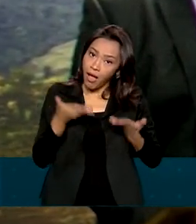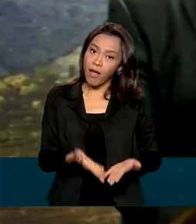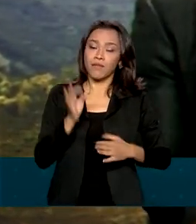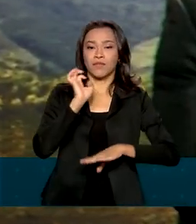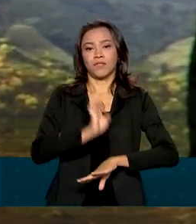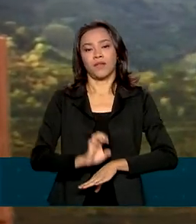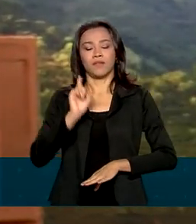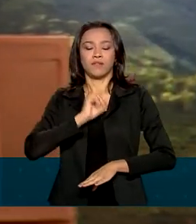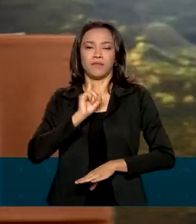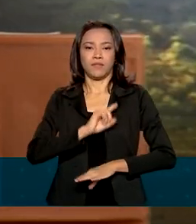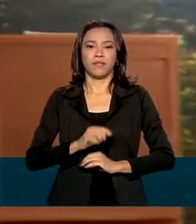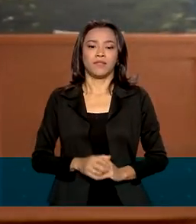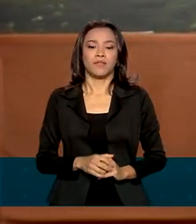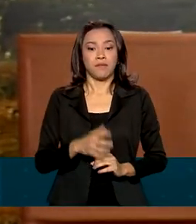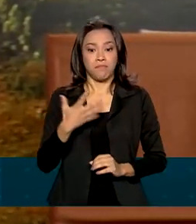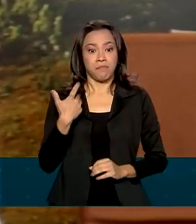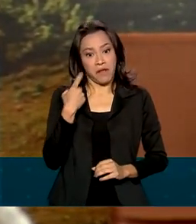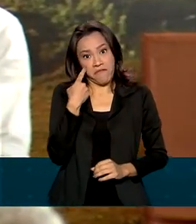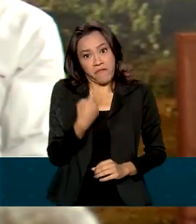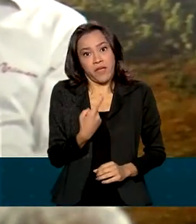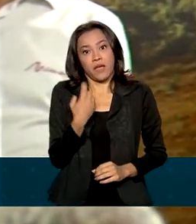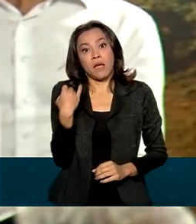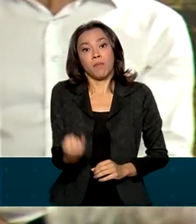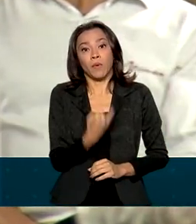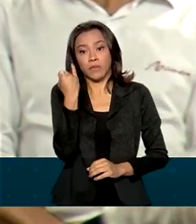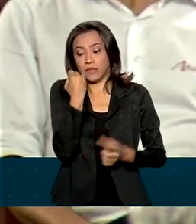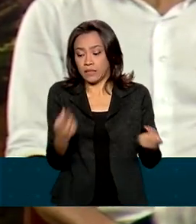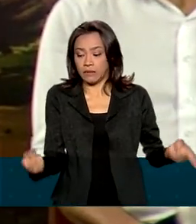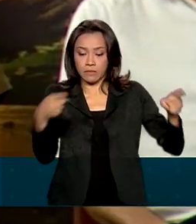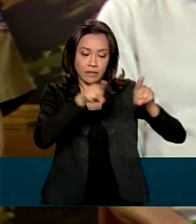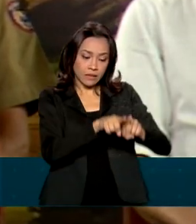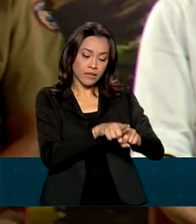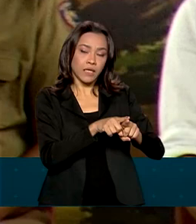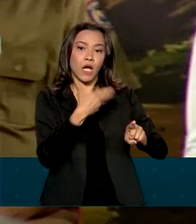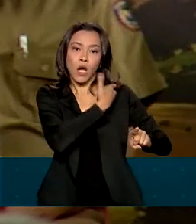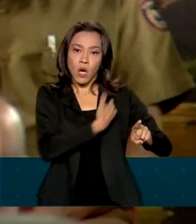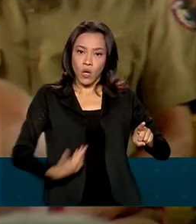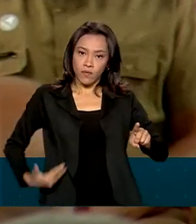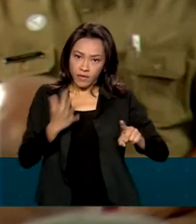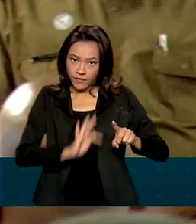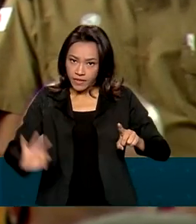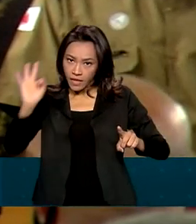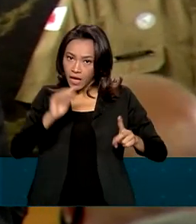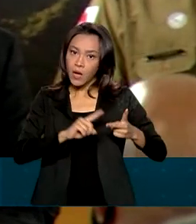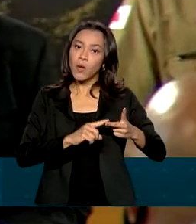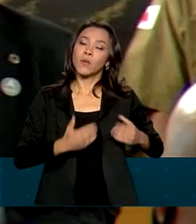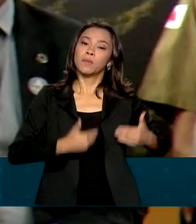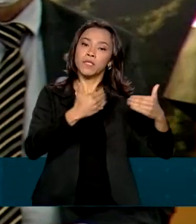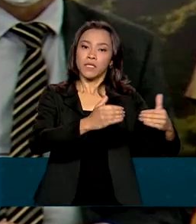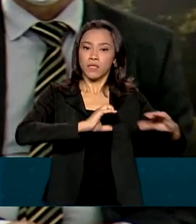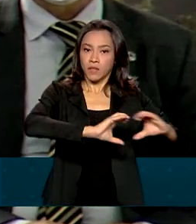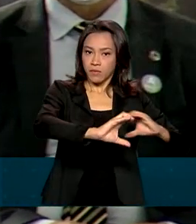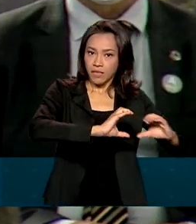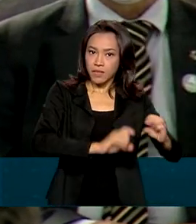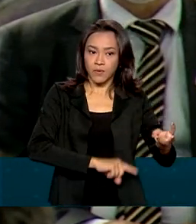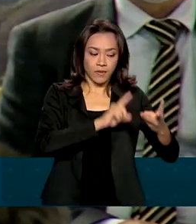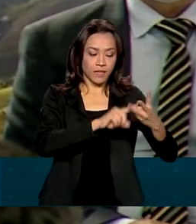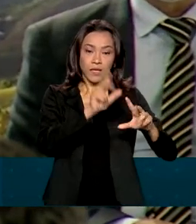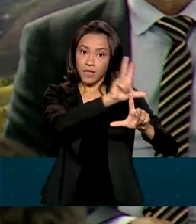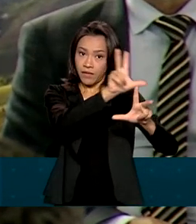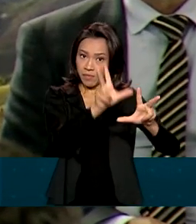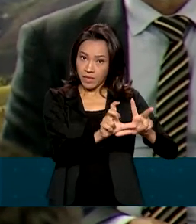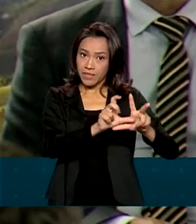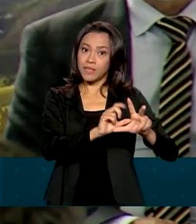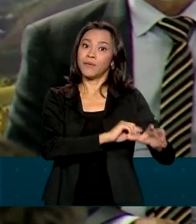Então, para você ver a relevância dessa parceria entre o governo federal, o Ministério das Comunicações, TV Brasil